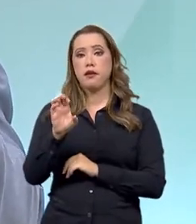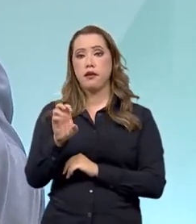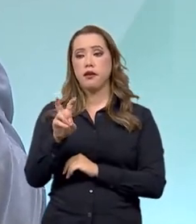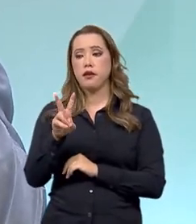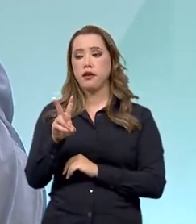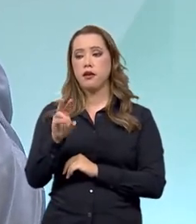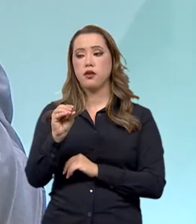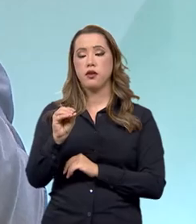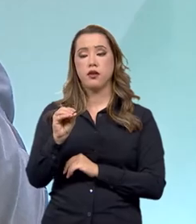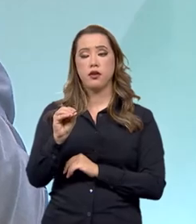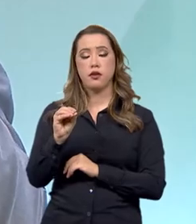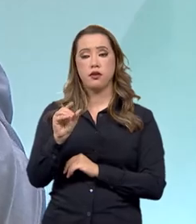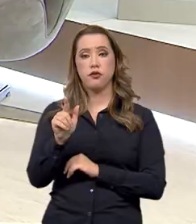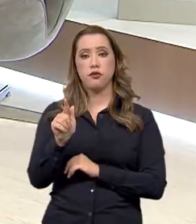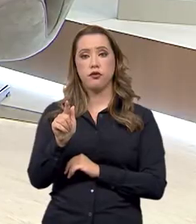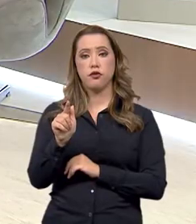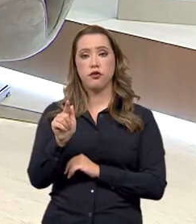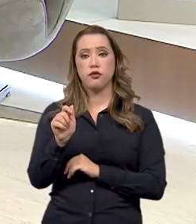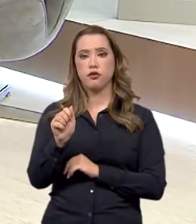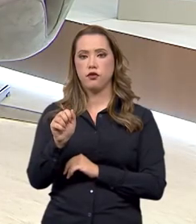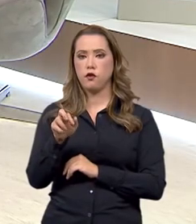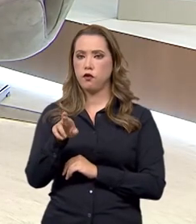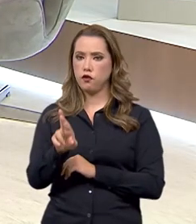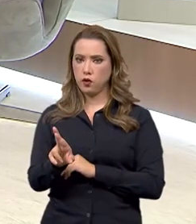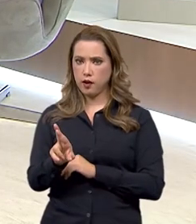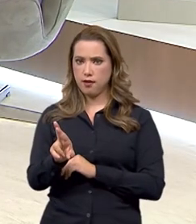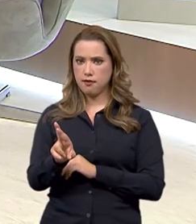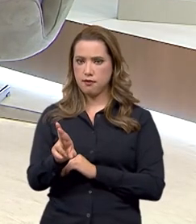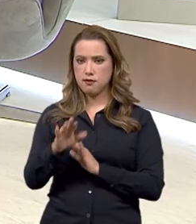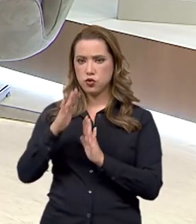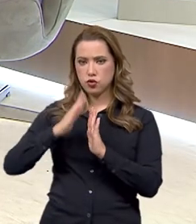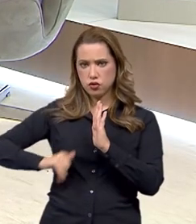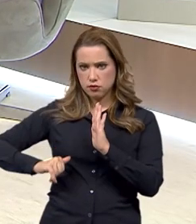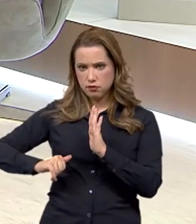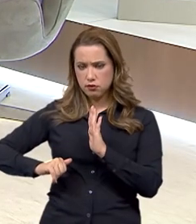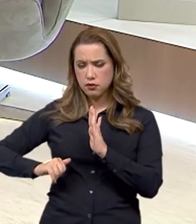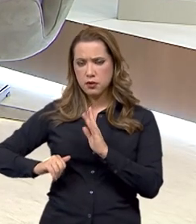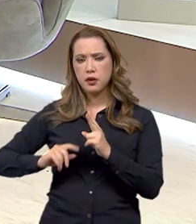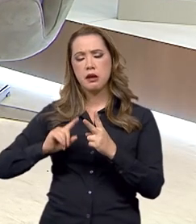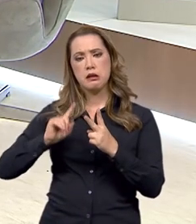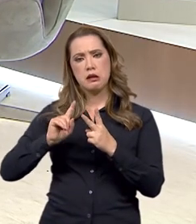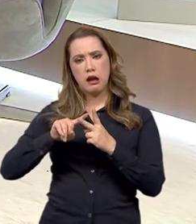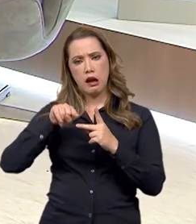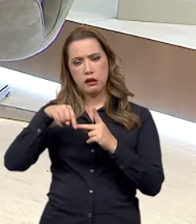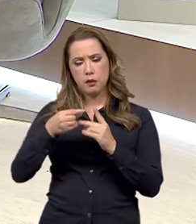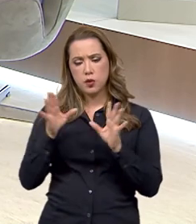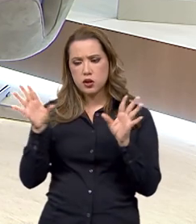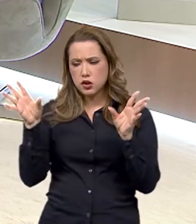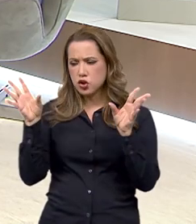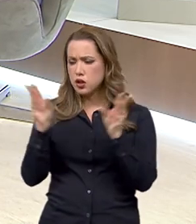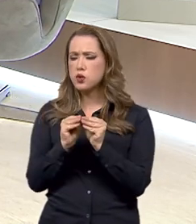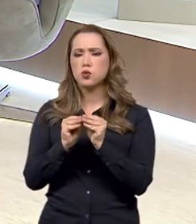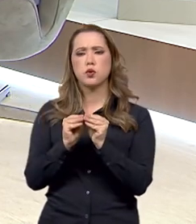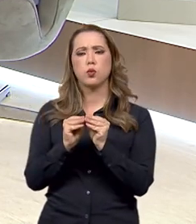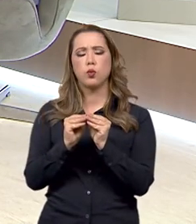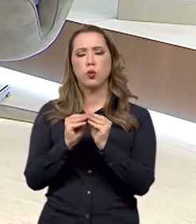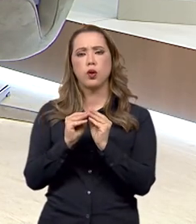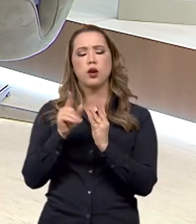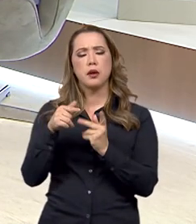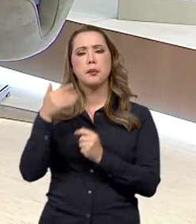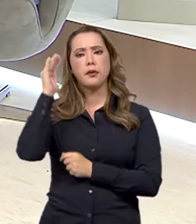legislação revogada infralegal. A partir daí, nós consolidamos isso, que é muito mais fácil você